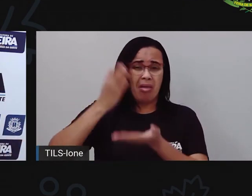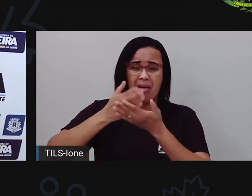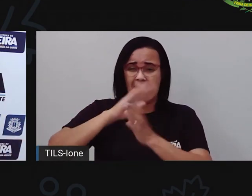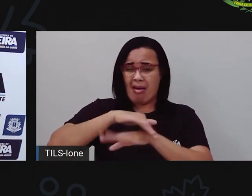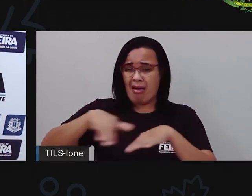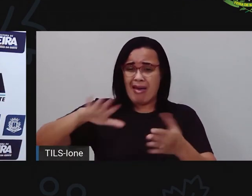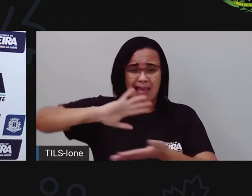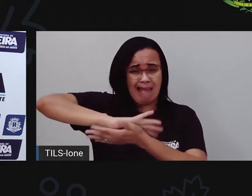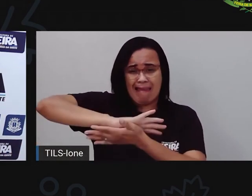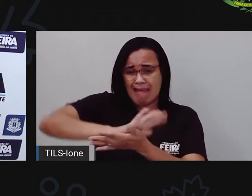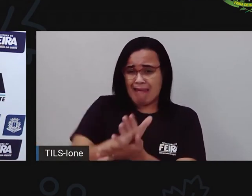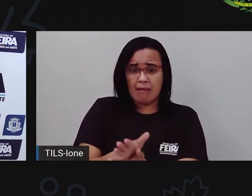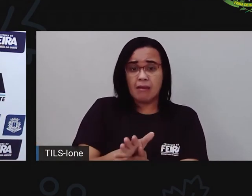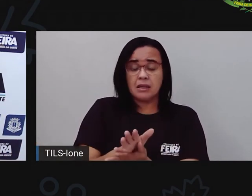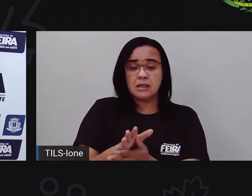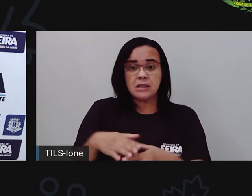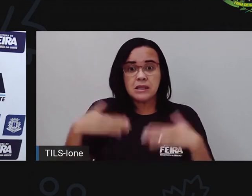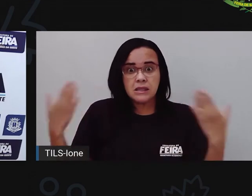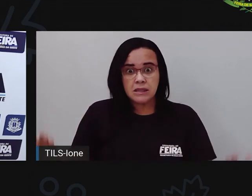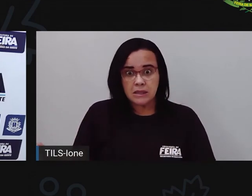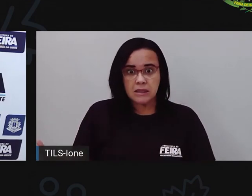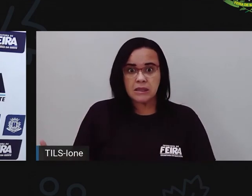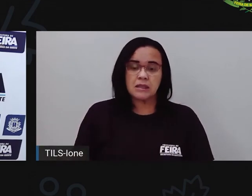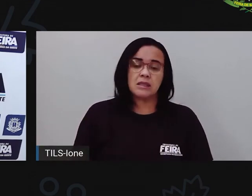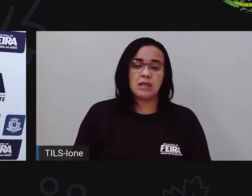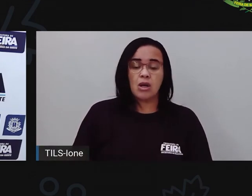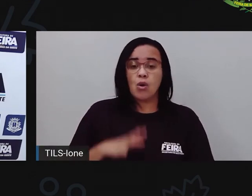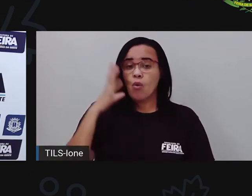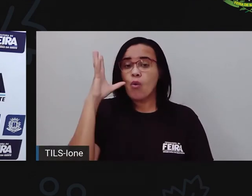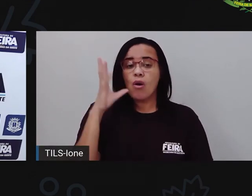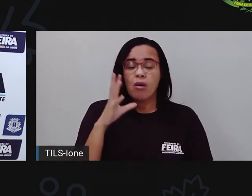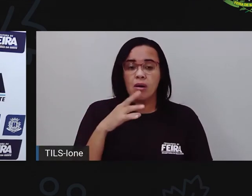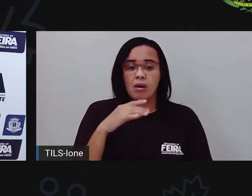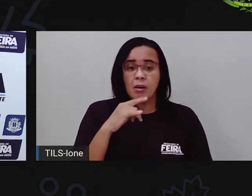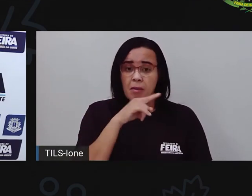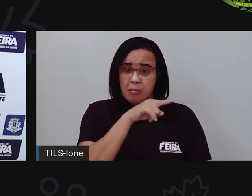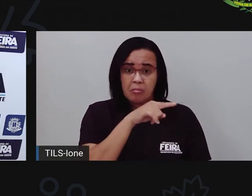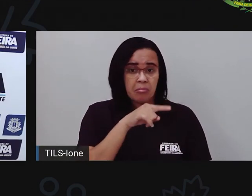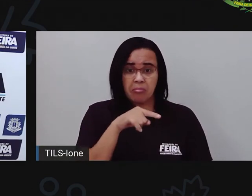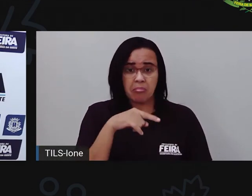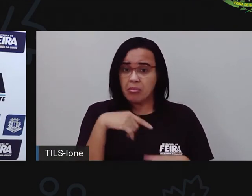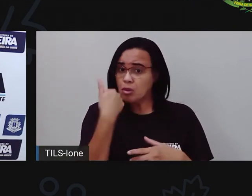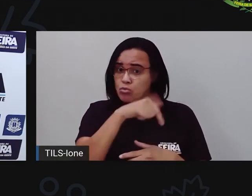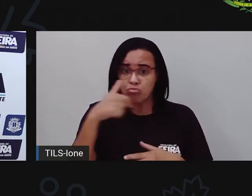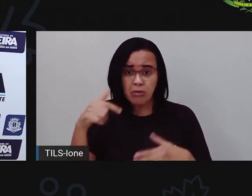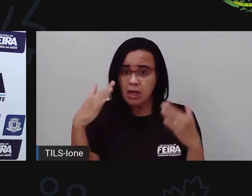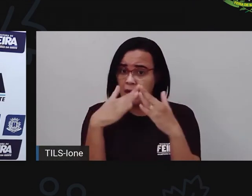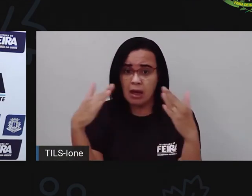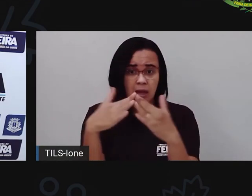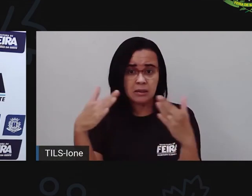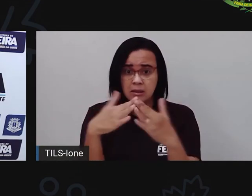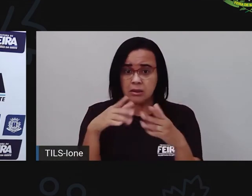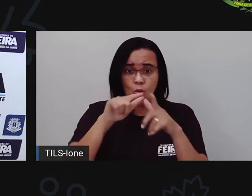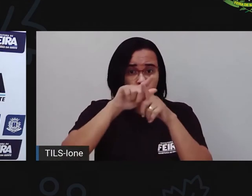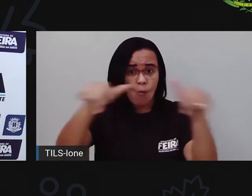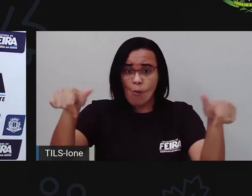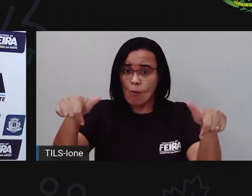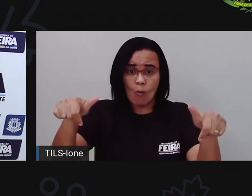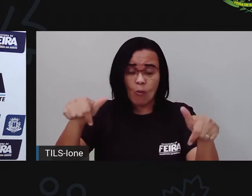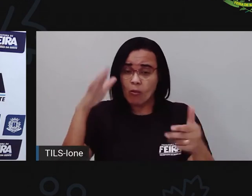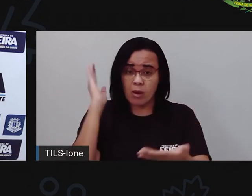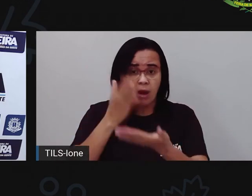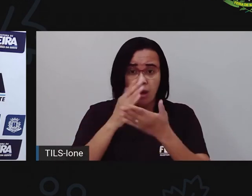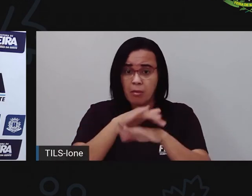E isso afeta os animais. Porque, ó, esse bichinho aqui não vai ter mais onde morar. Então, ele vai ter que procurar um outro cantinho